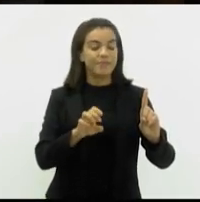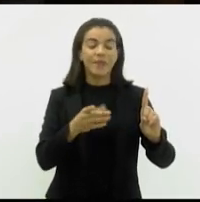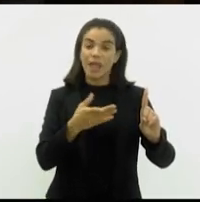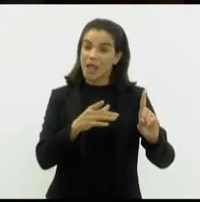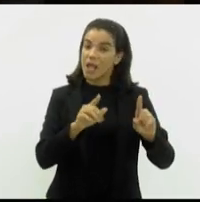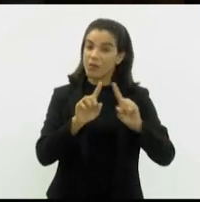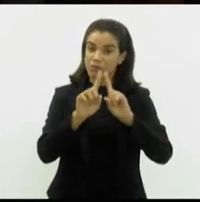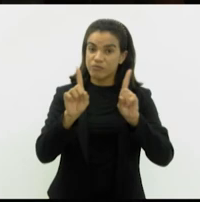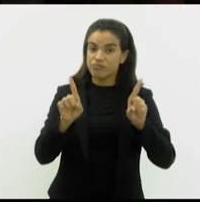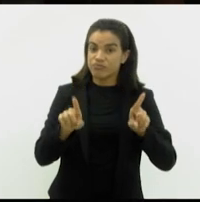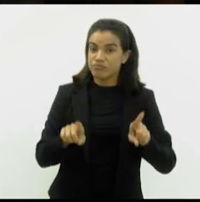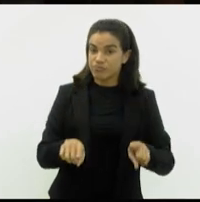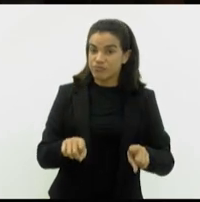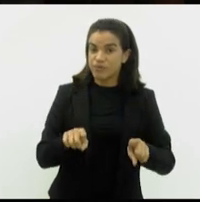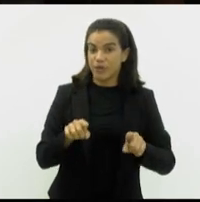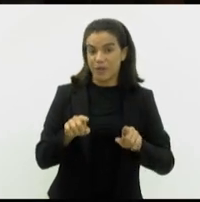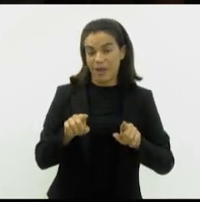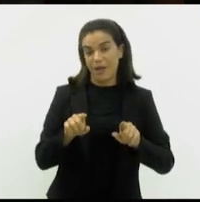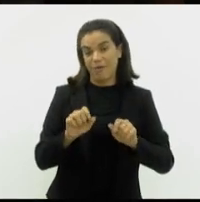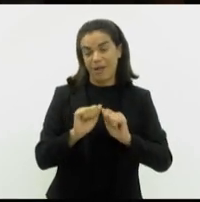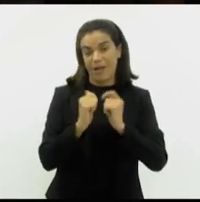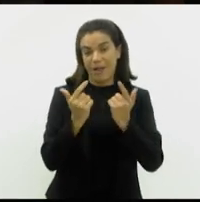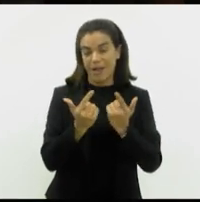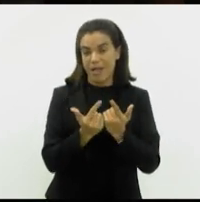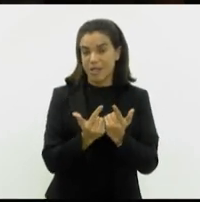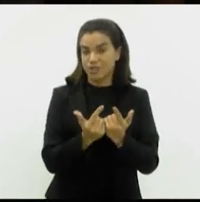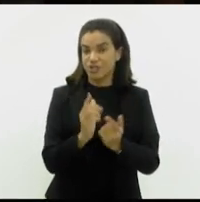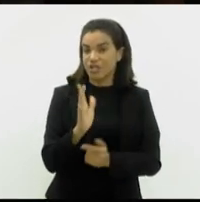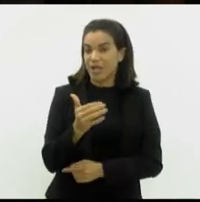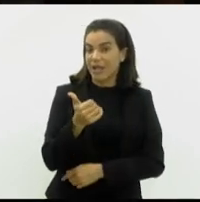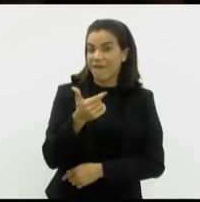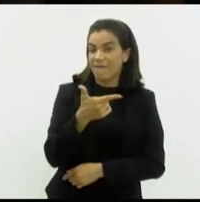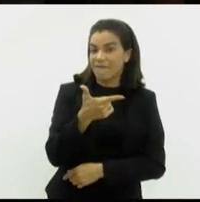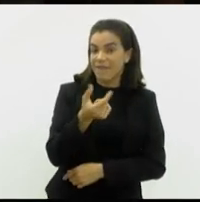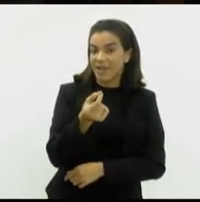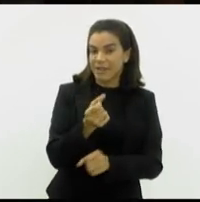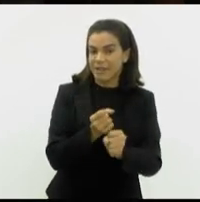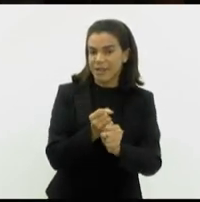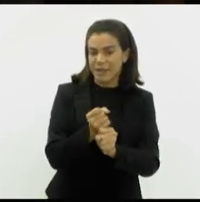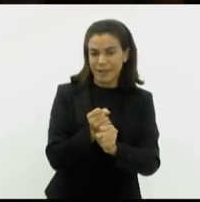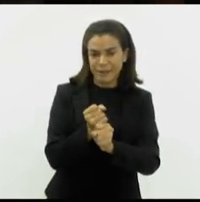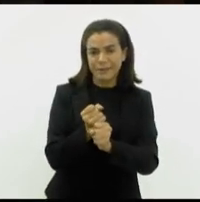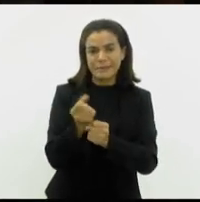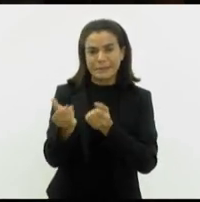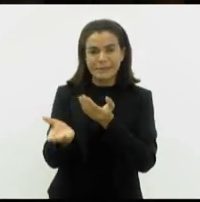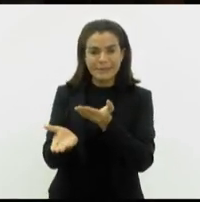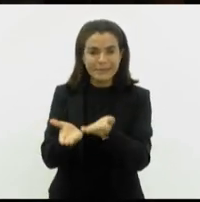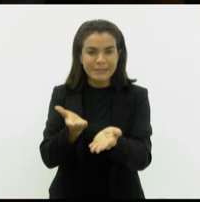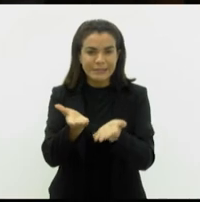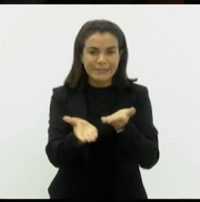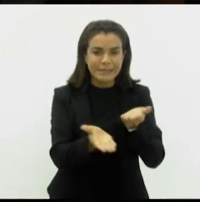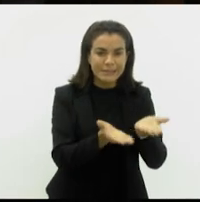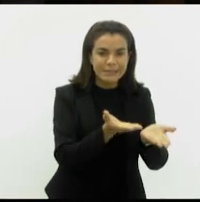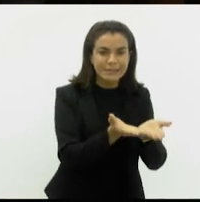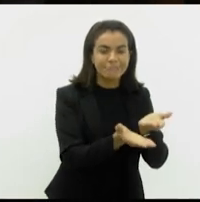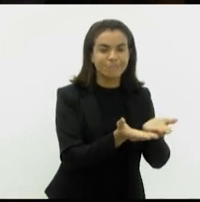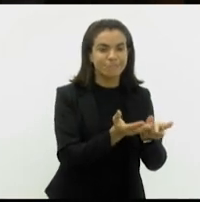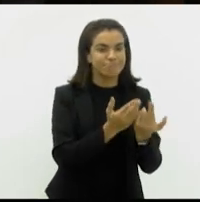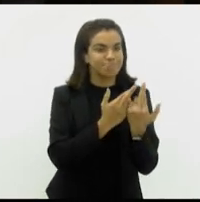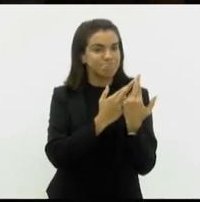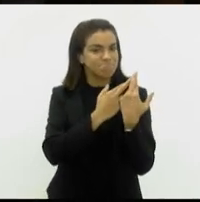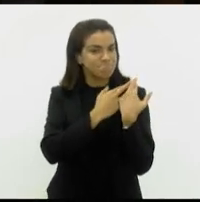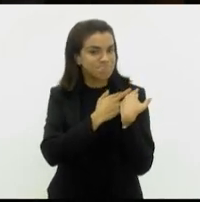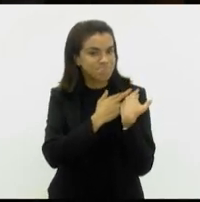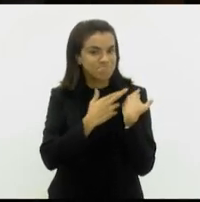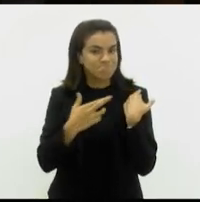aqui praticamente há duas décadas, servindo essa população com maestria, responsabilidade